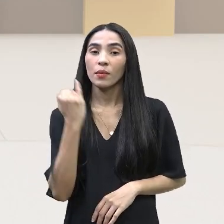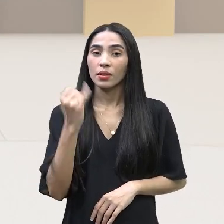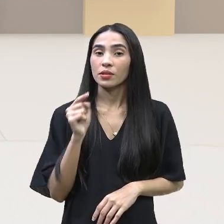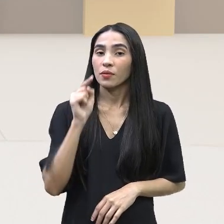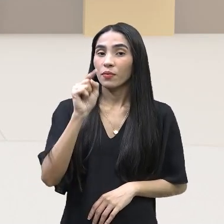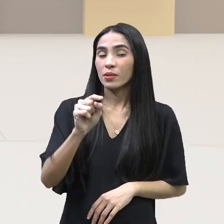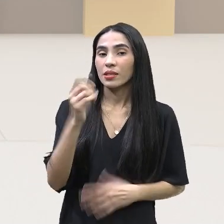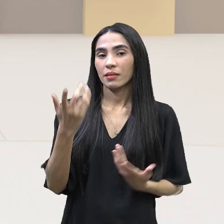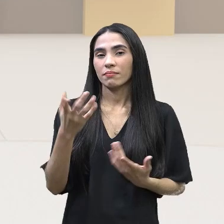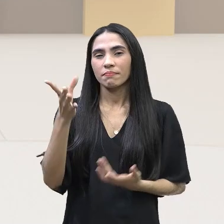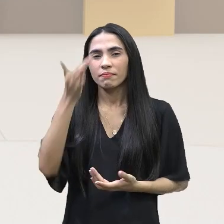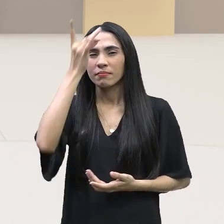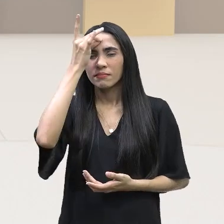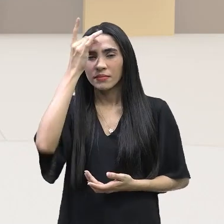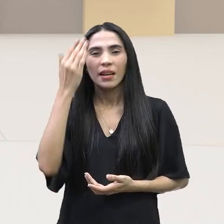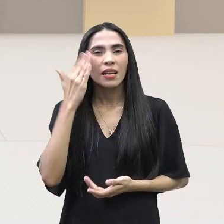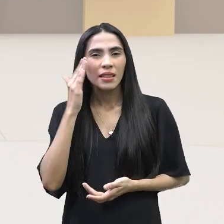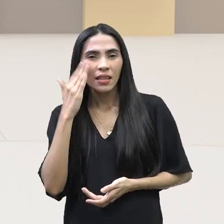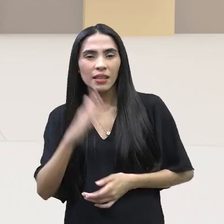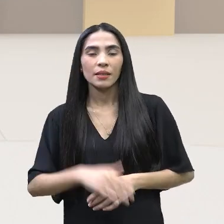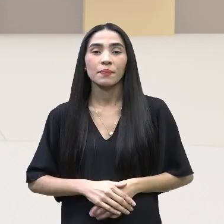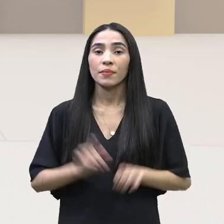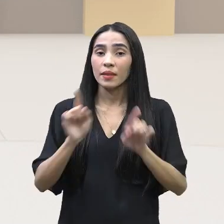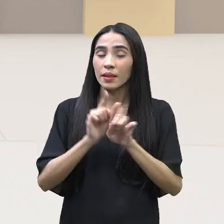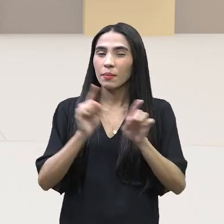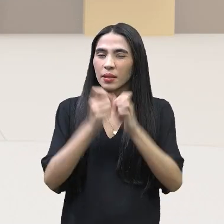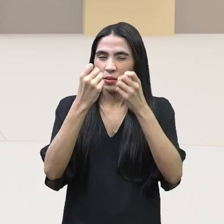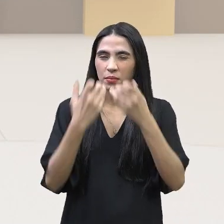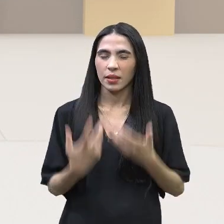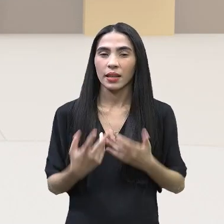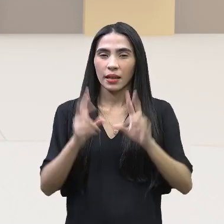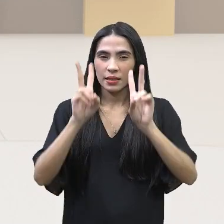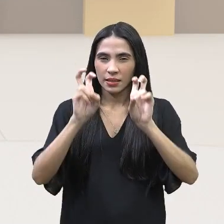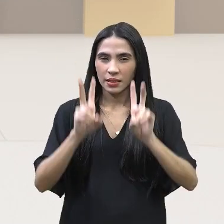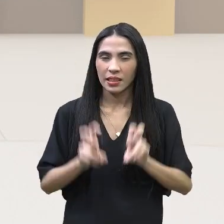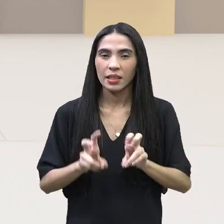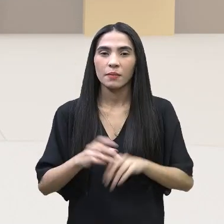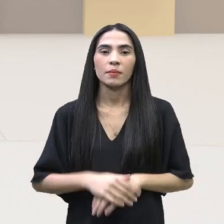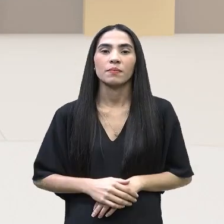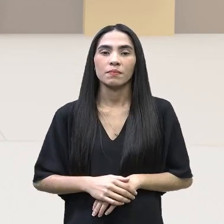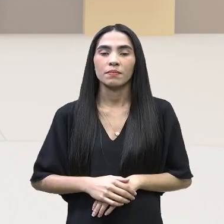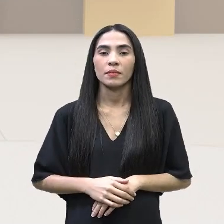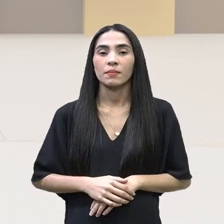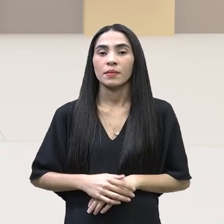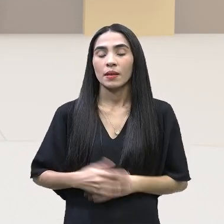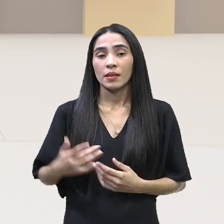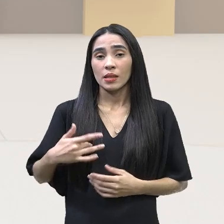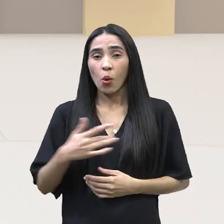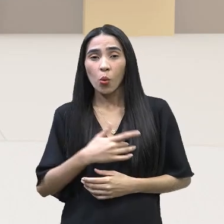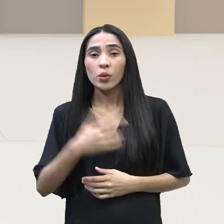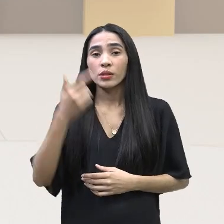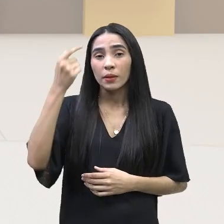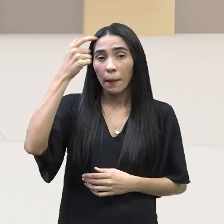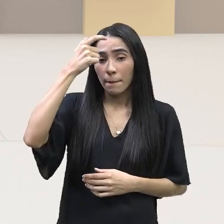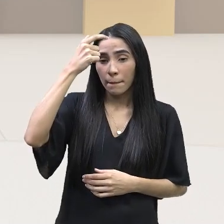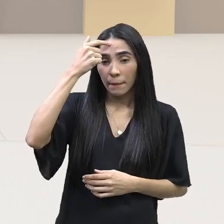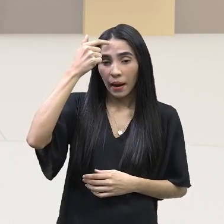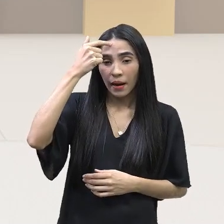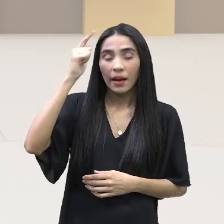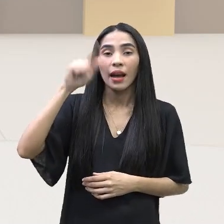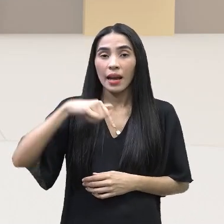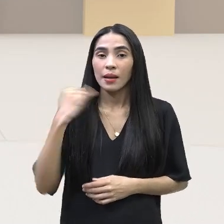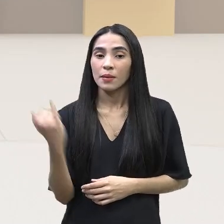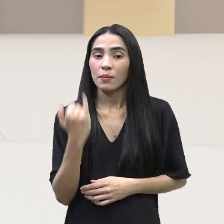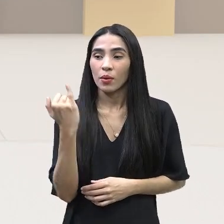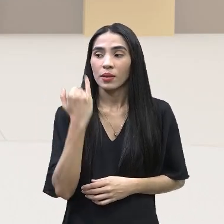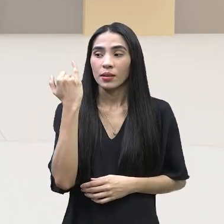frisar, é importante você falar sobre isso daí. A questão da saúde mental, ela é muito importante, tá?